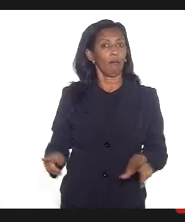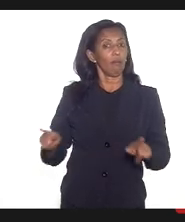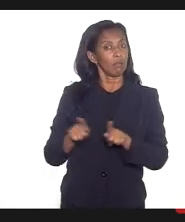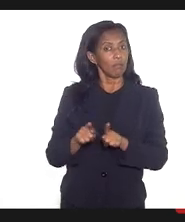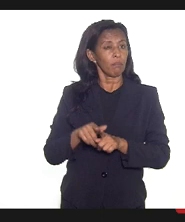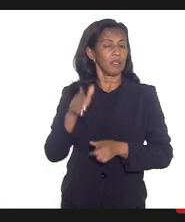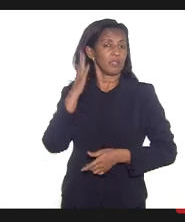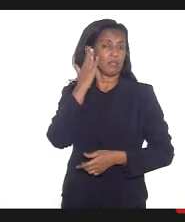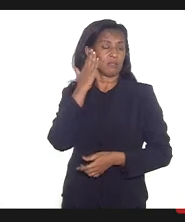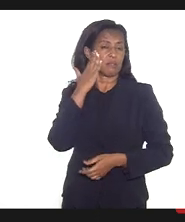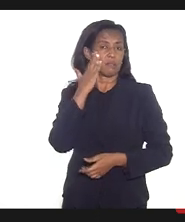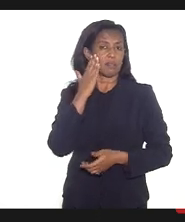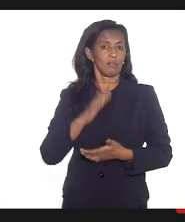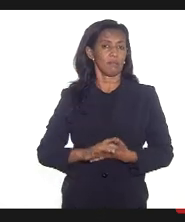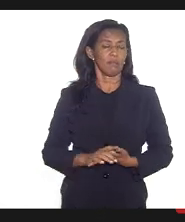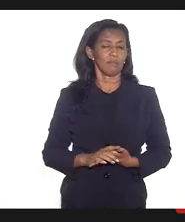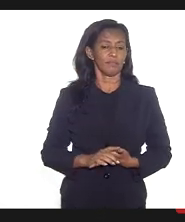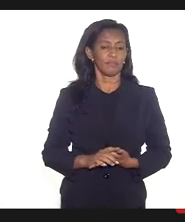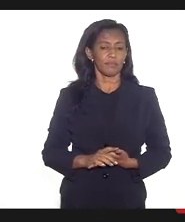a gente sabe também que